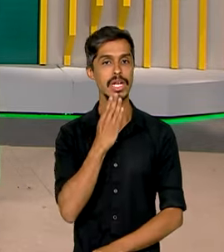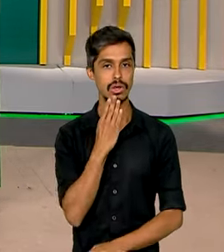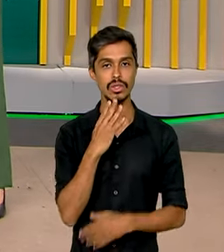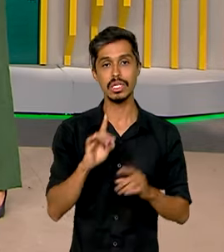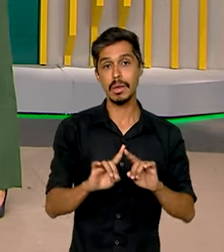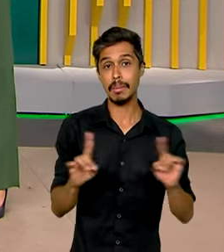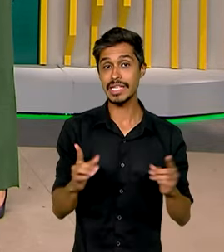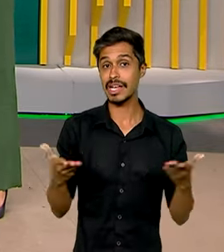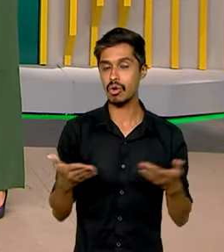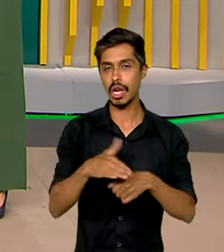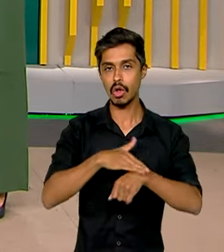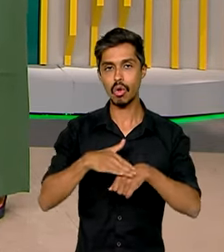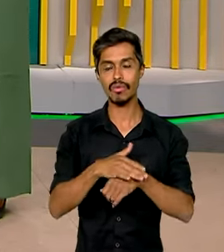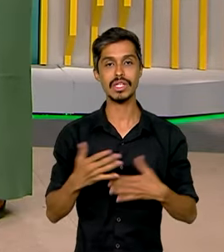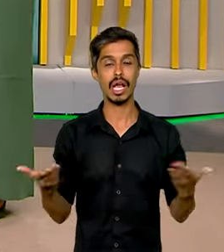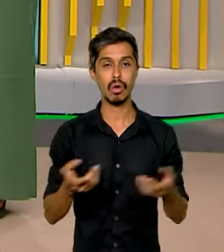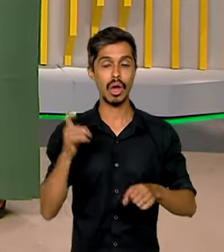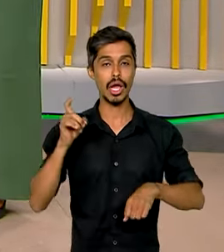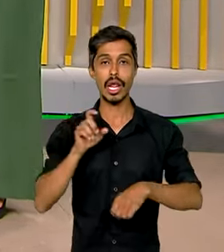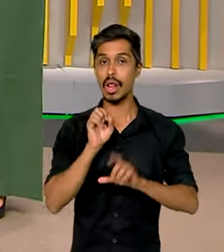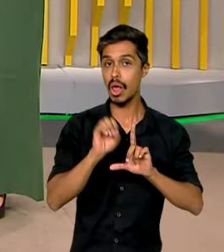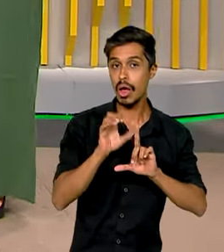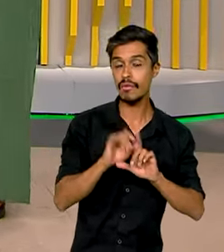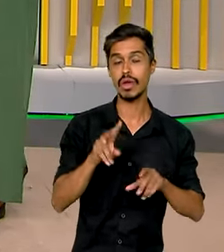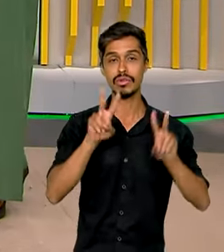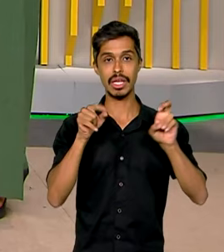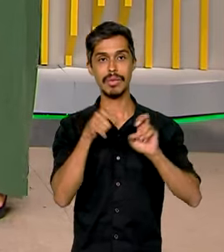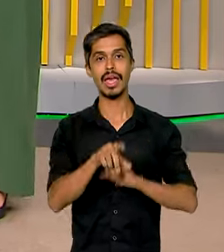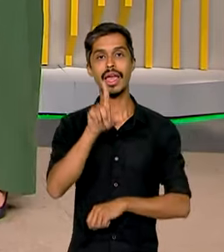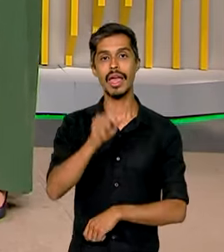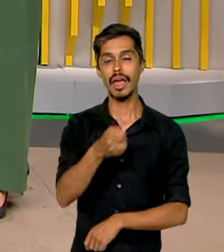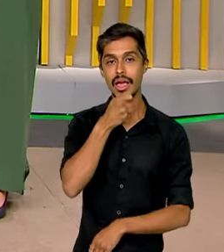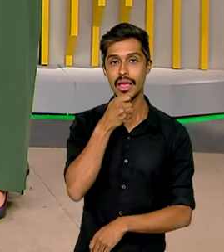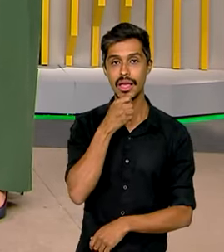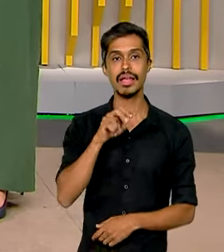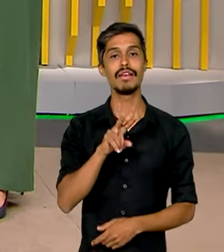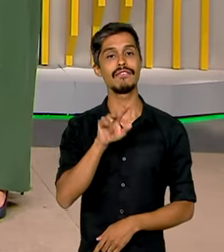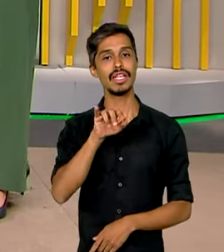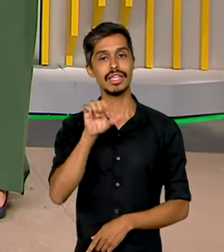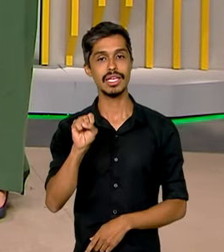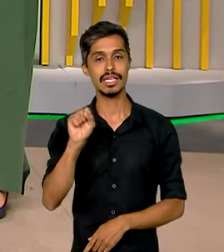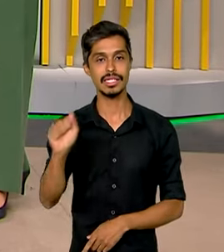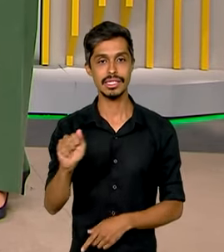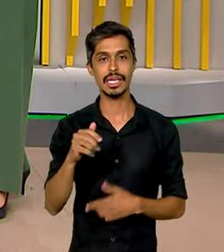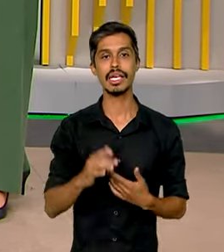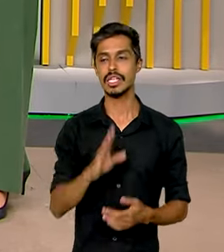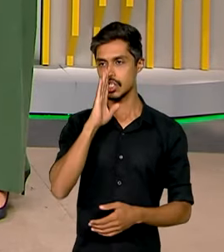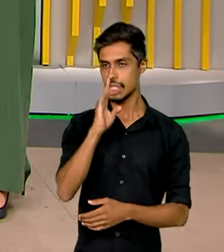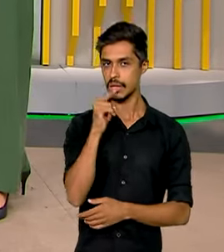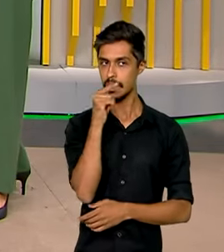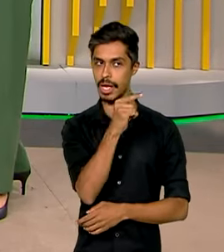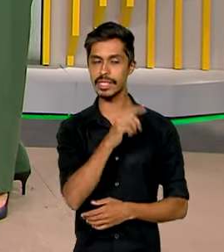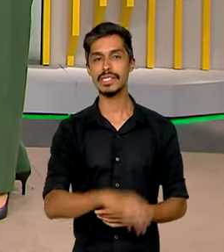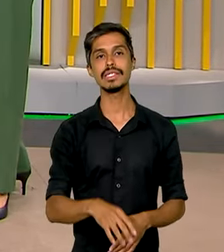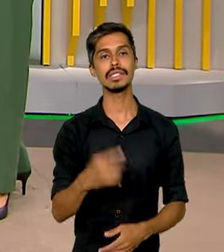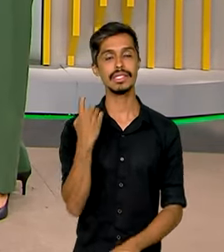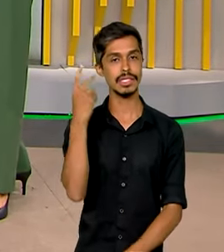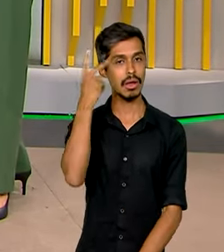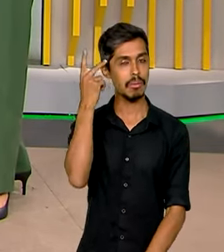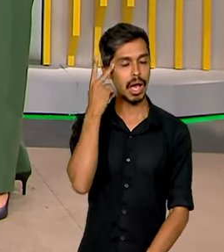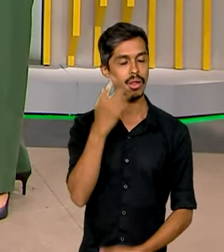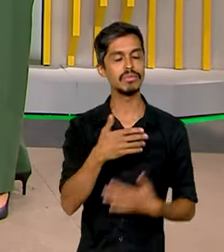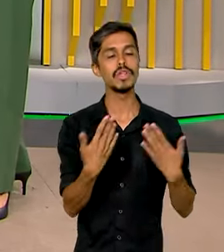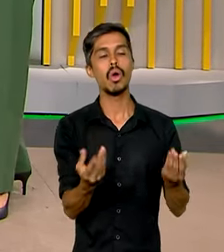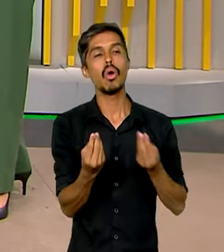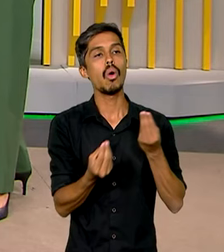conversar com a gente agora ao vivo sobre esse assunto é a repórter Vanessa Casalino, direto de São Paulo. Bom, como foi